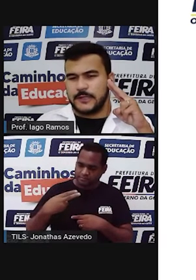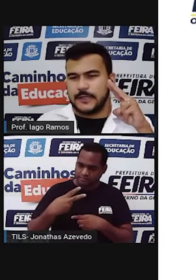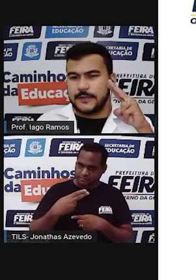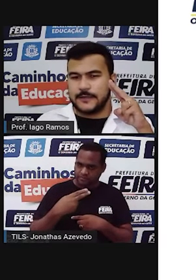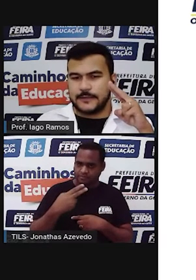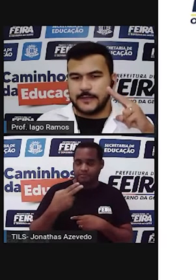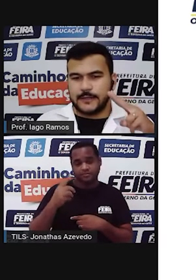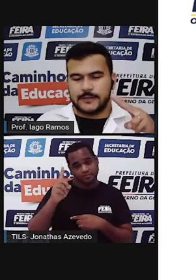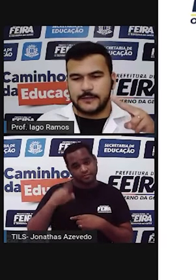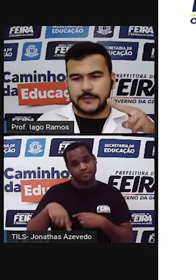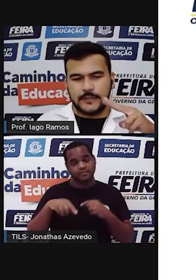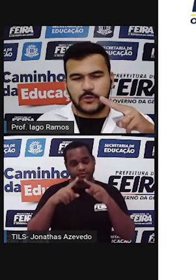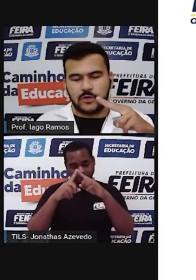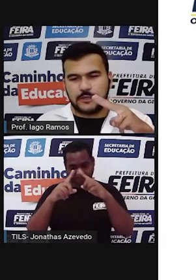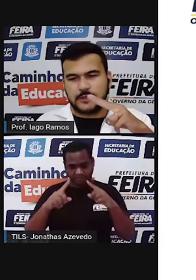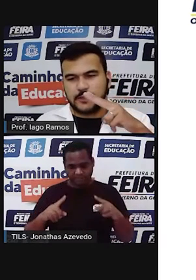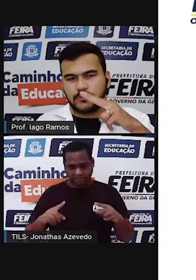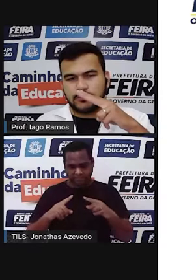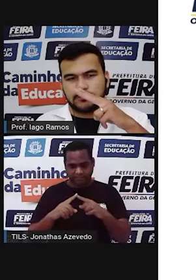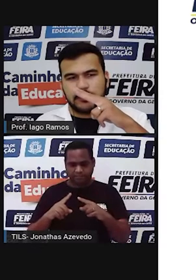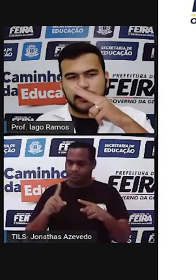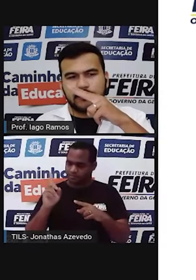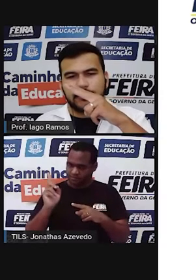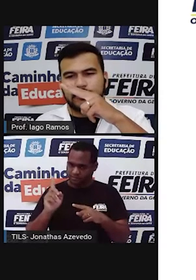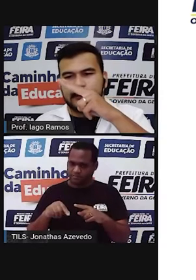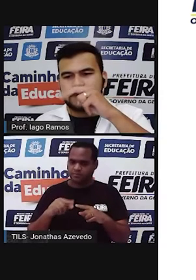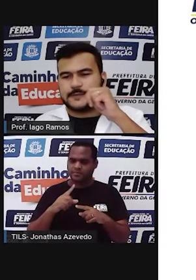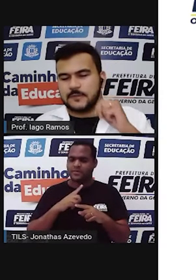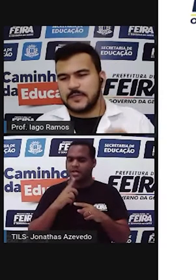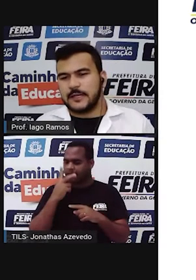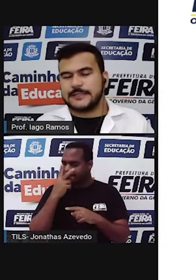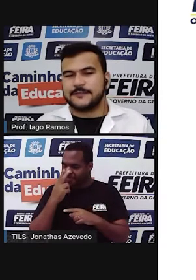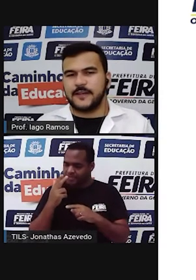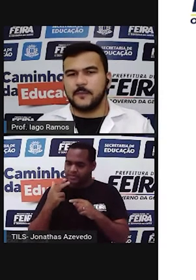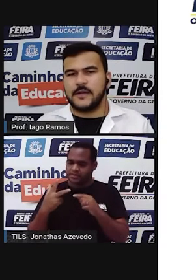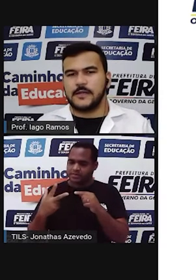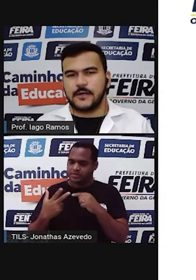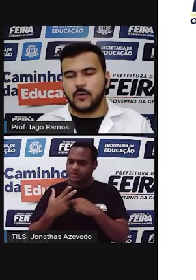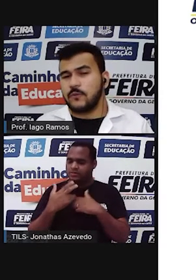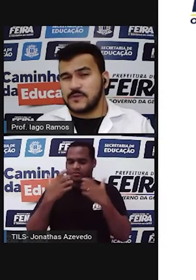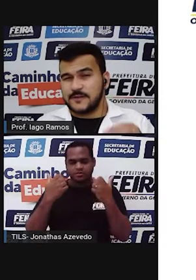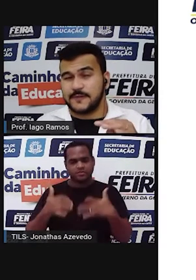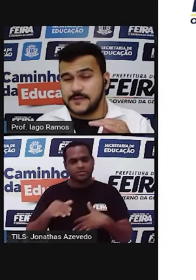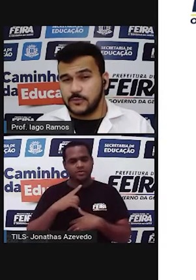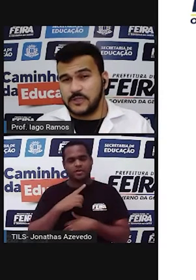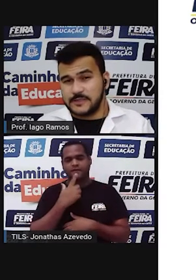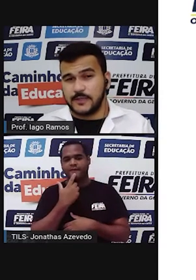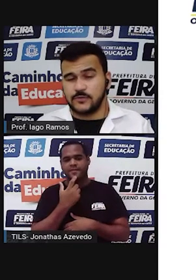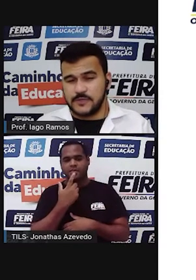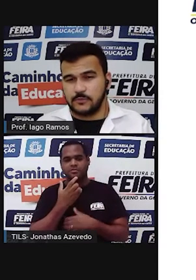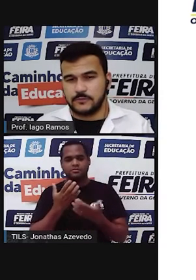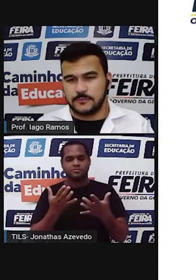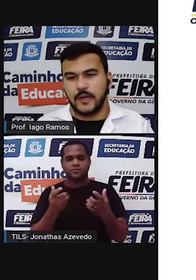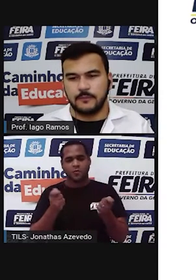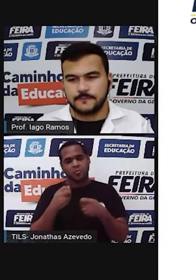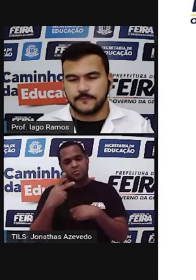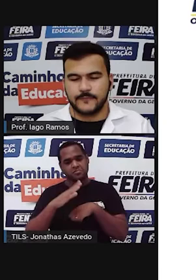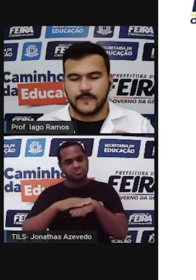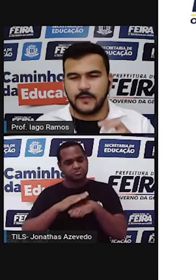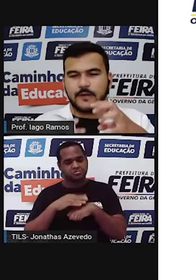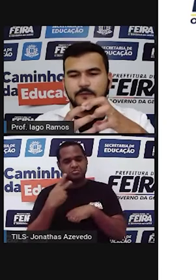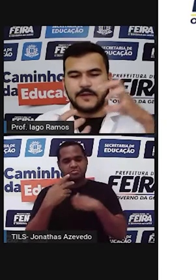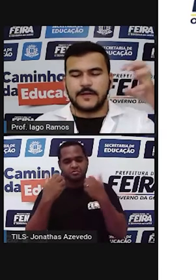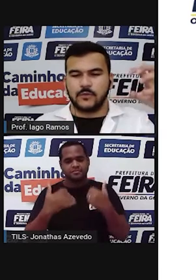retângulo que está ali na tela e cortando, né? Em cima da linha vermelha. Ou você fazendo isso aí no seu, né?